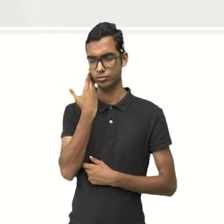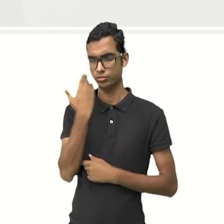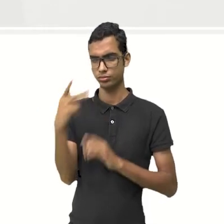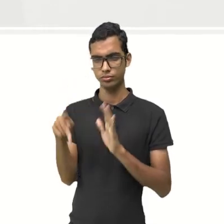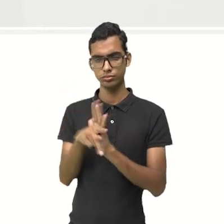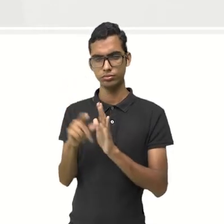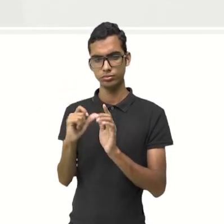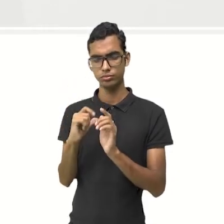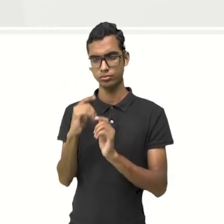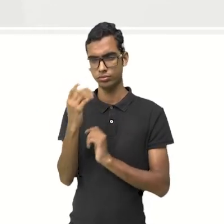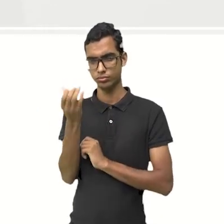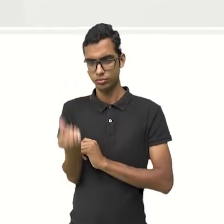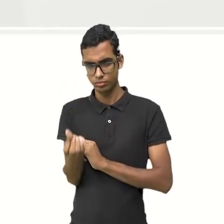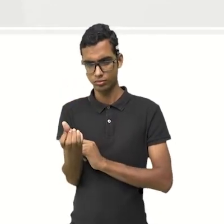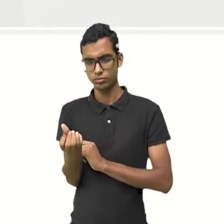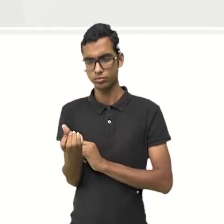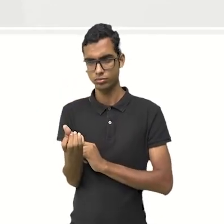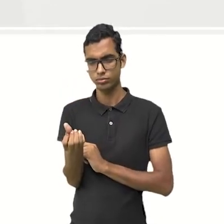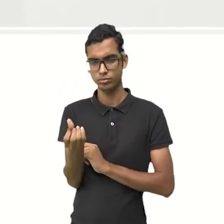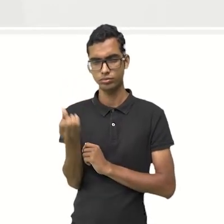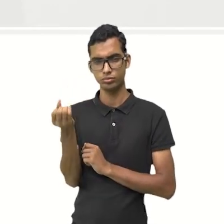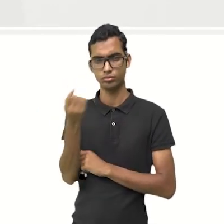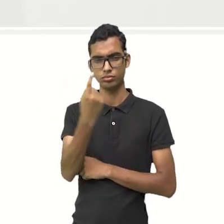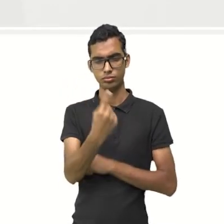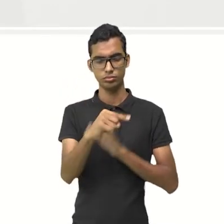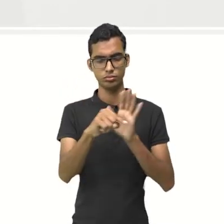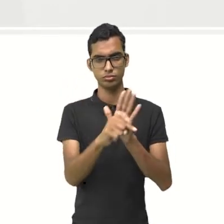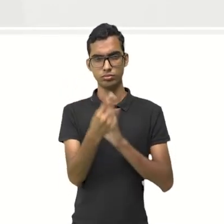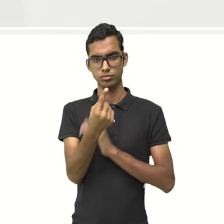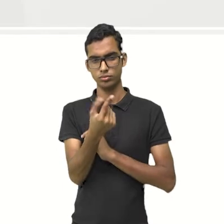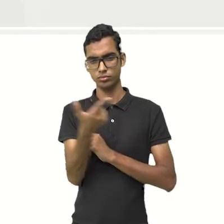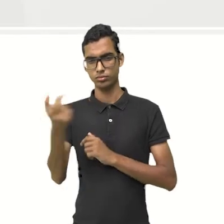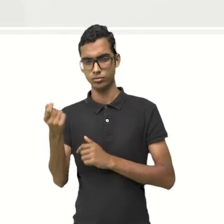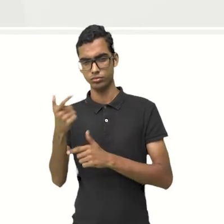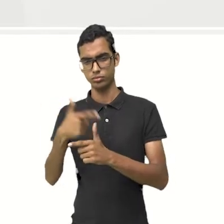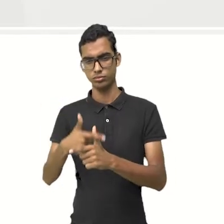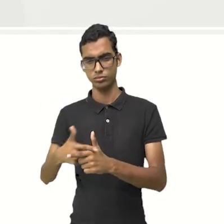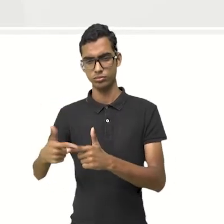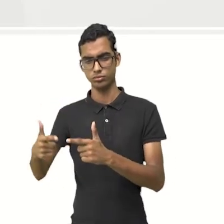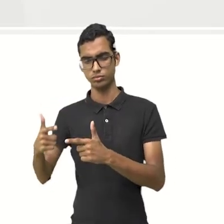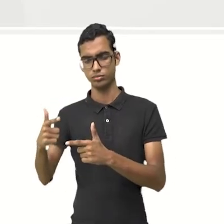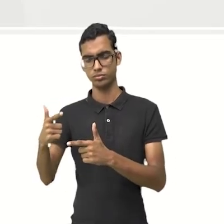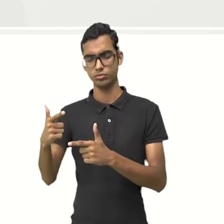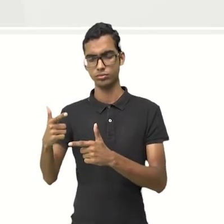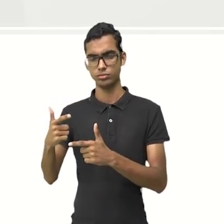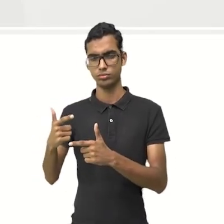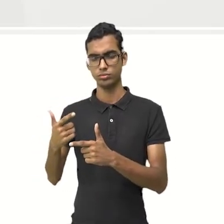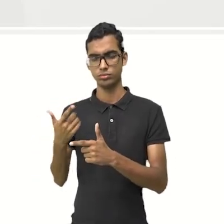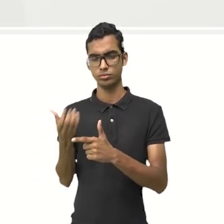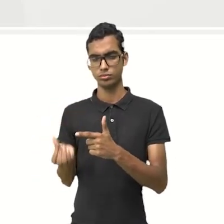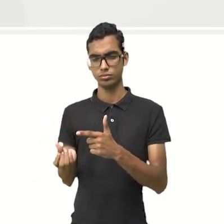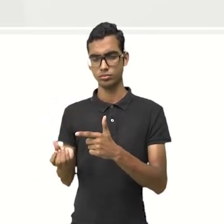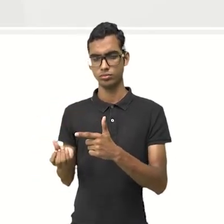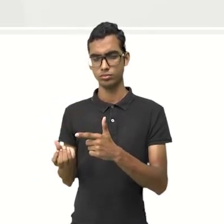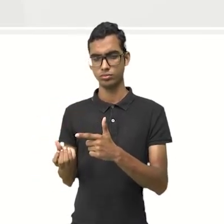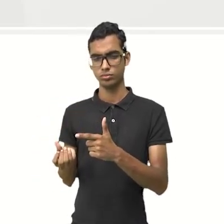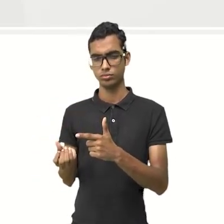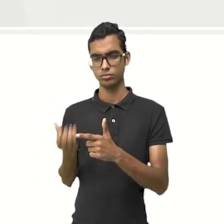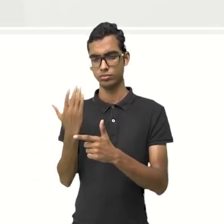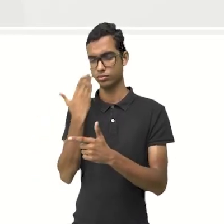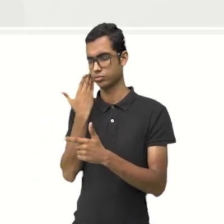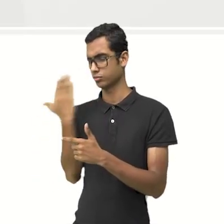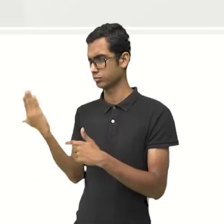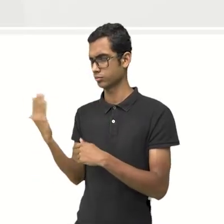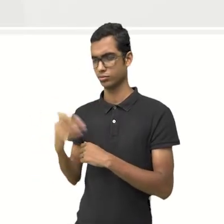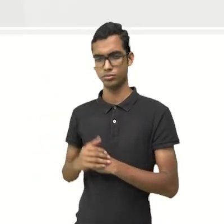sexta parte, é o F aqui, ó. Sexta parte, como é que eu traduzo isso aqui, ó?